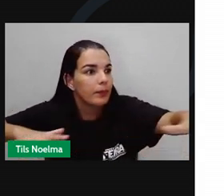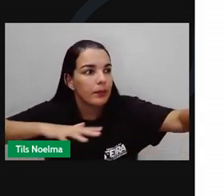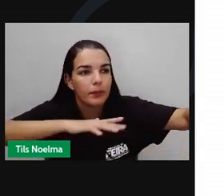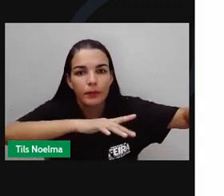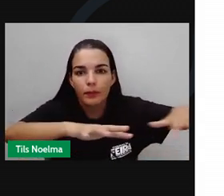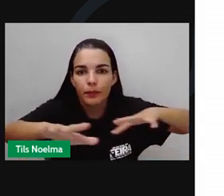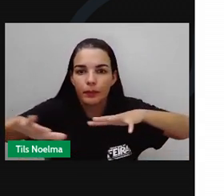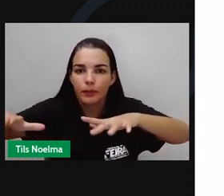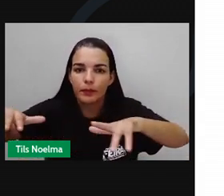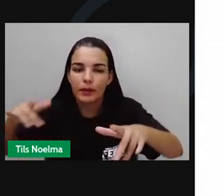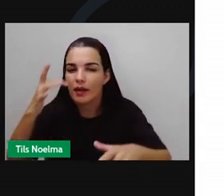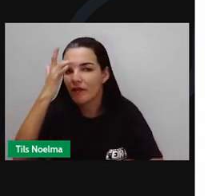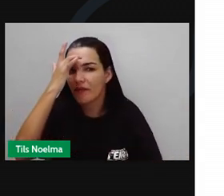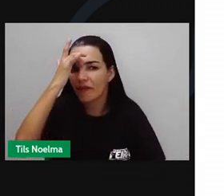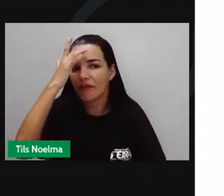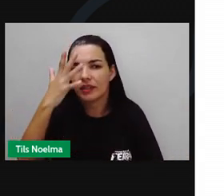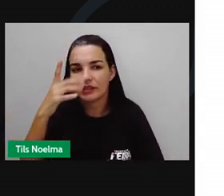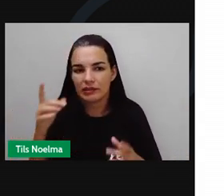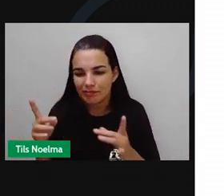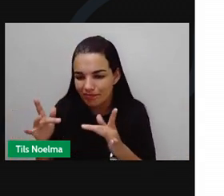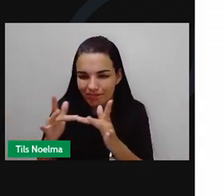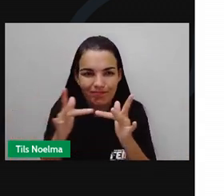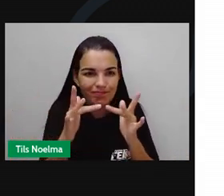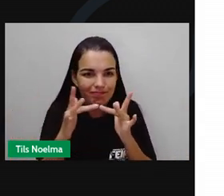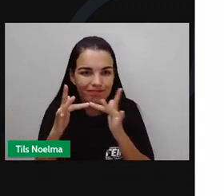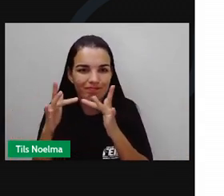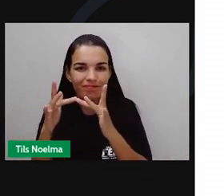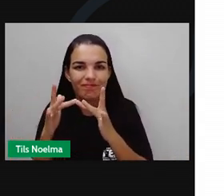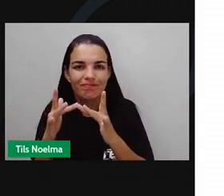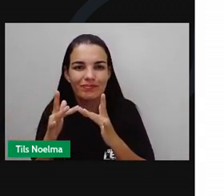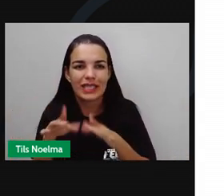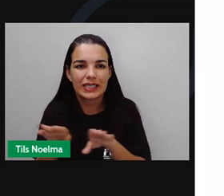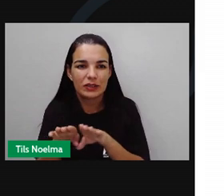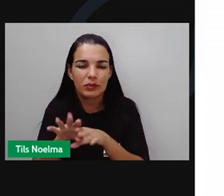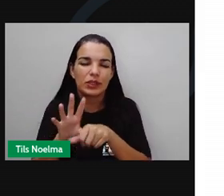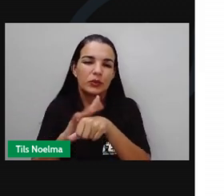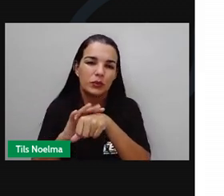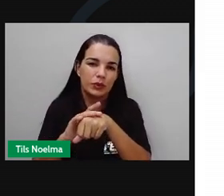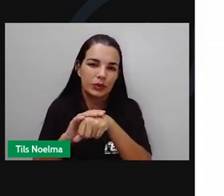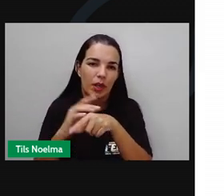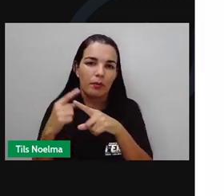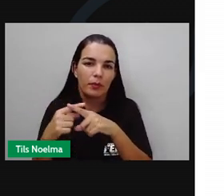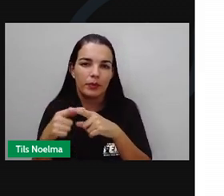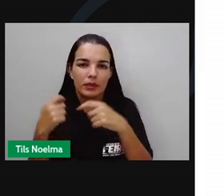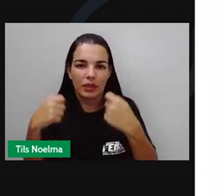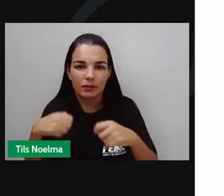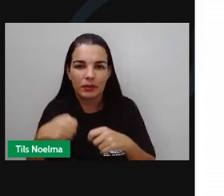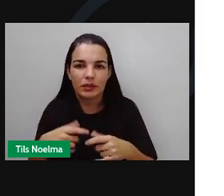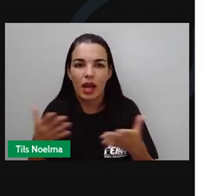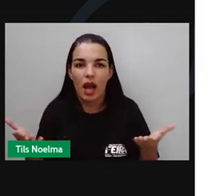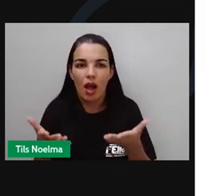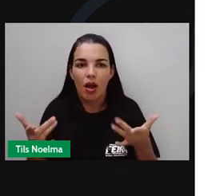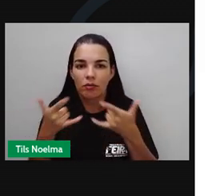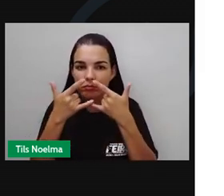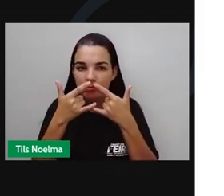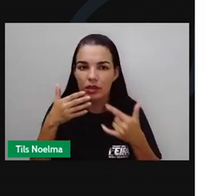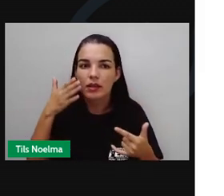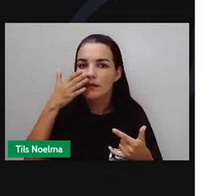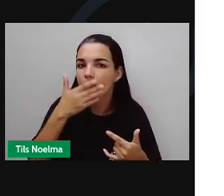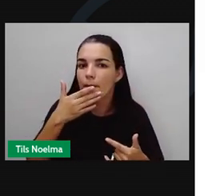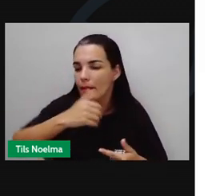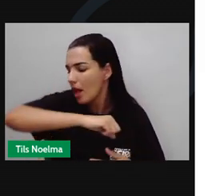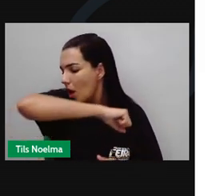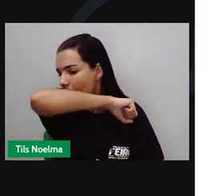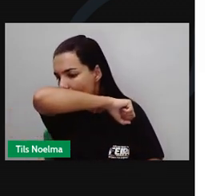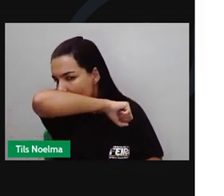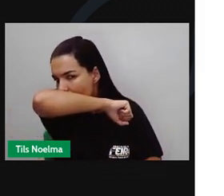transmitindo-se muito facilmente e contagiando os seres vivos que estiverem ao redor. Por isso, é recomendável tapar a boca com o antebraço